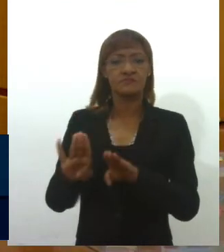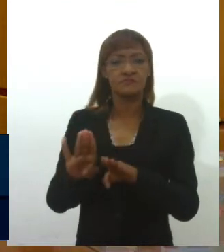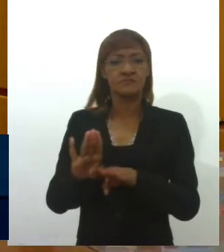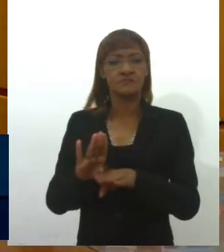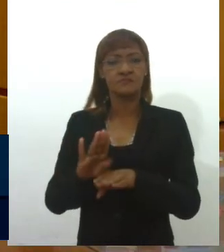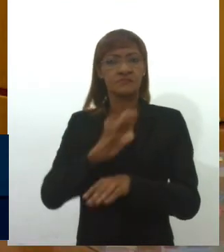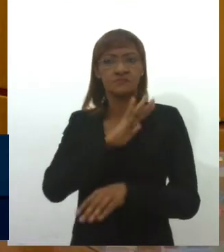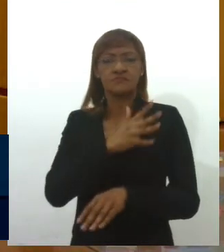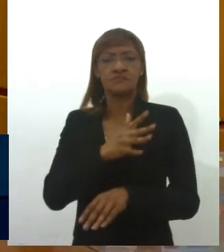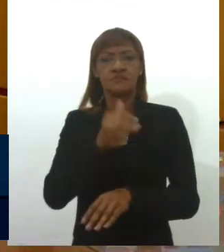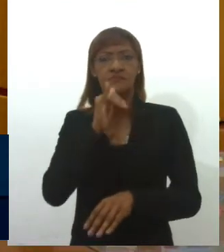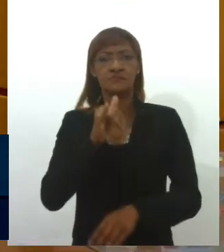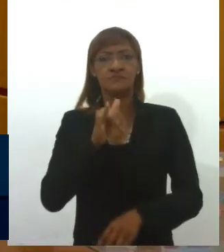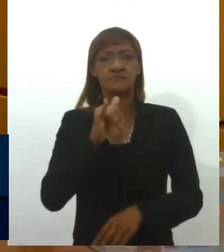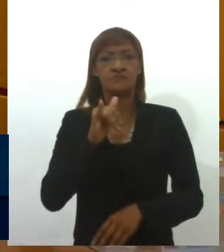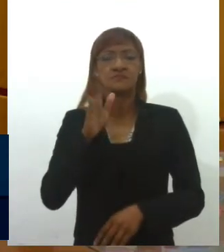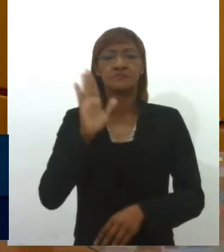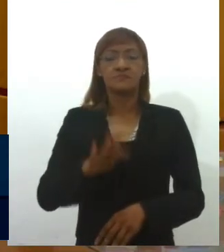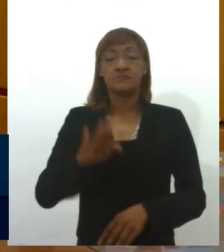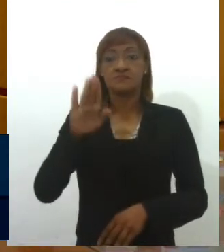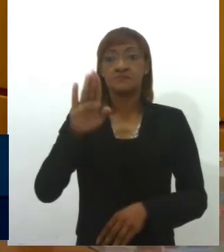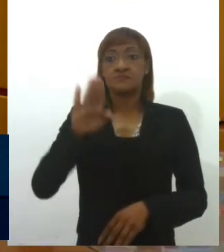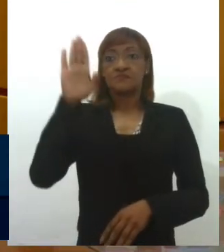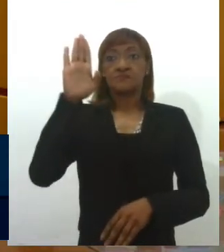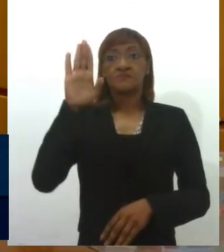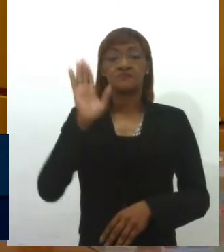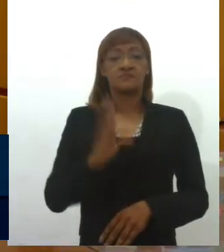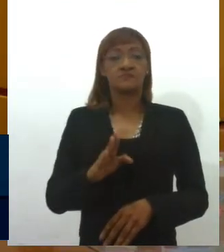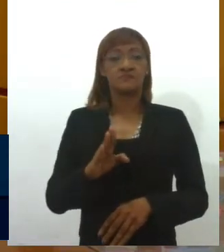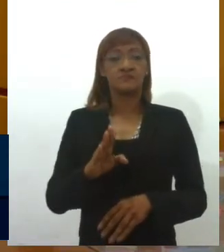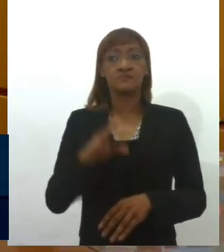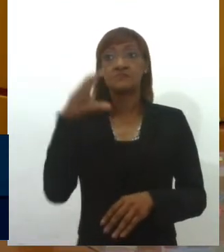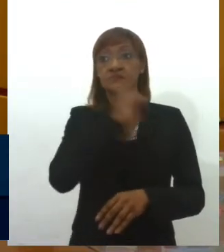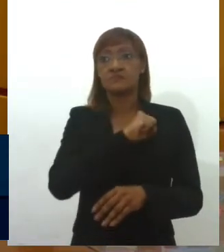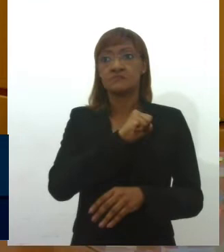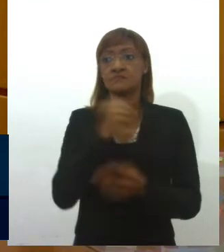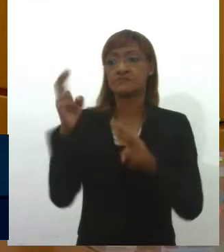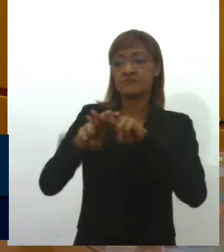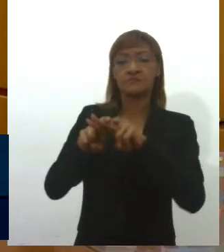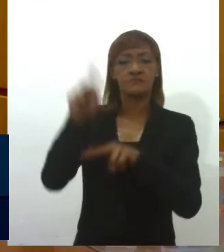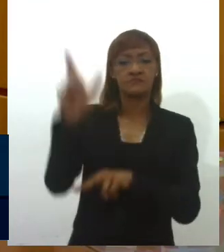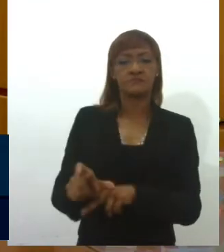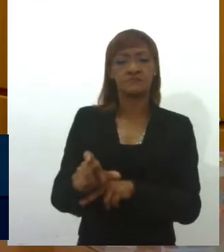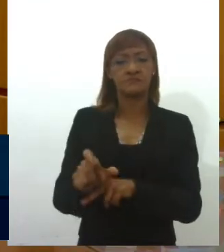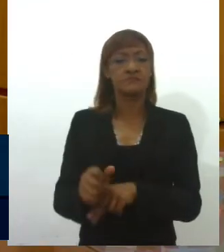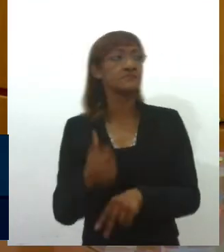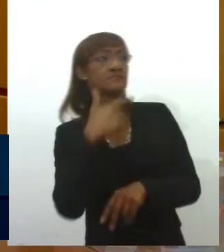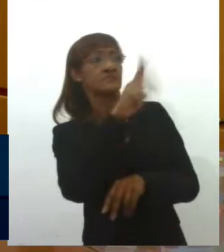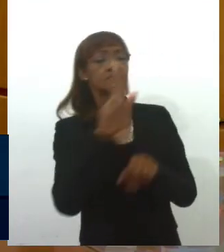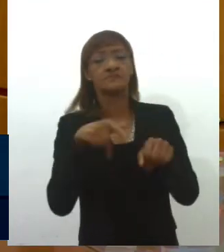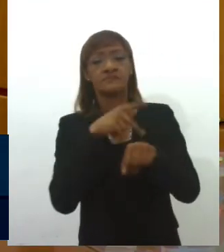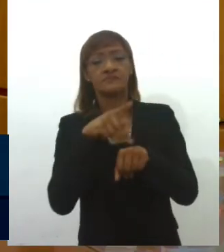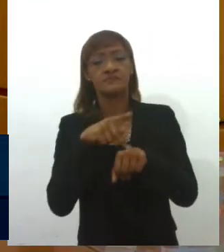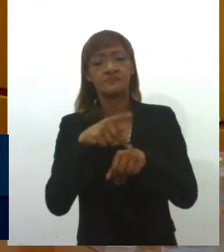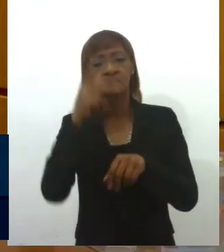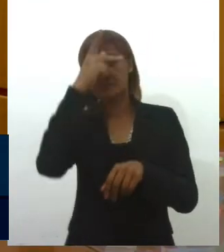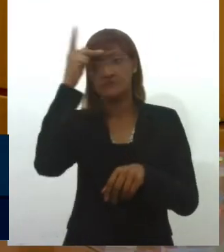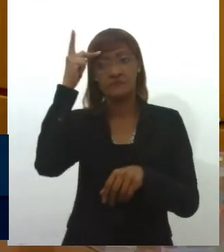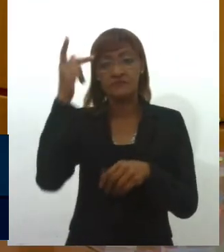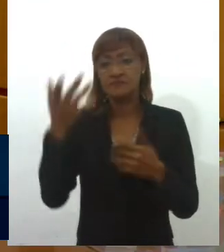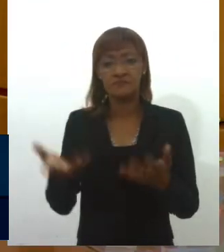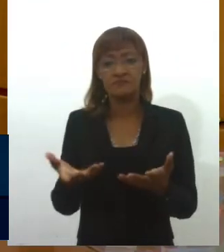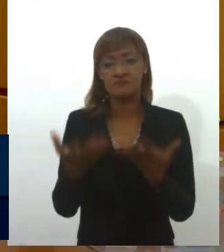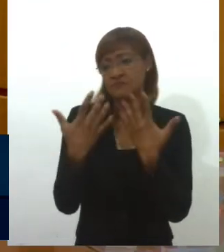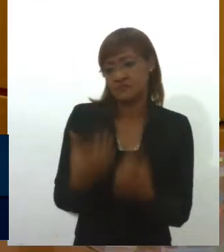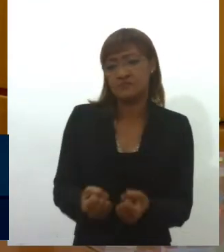saudação nazista, é imediatamente advertido, inclusive, às vezes, até preso. Em outros lugares, quando a pessoa faz apologia